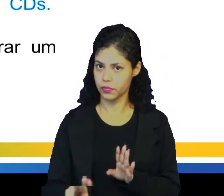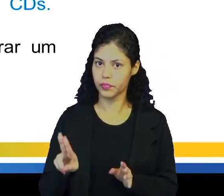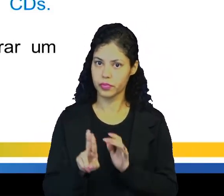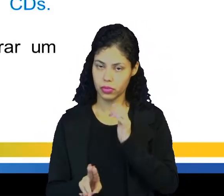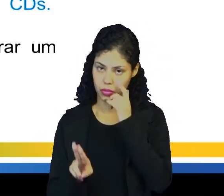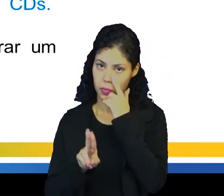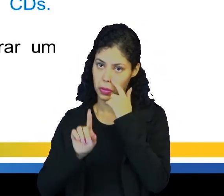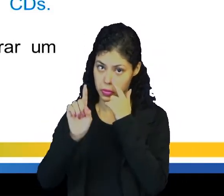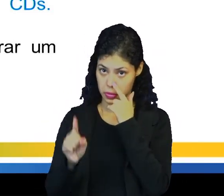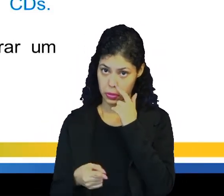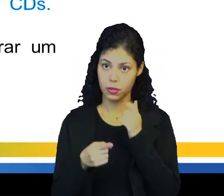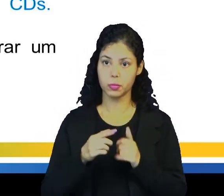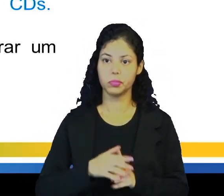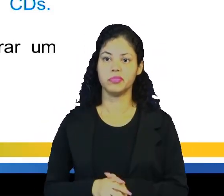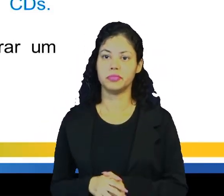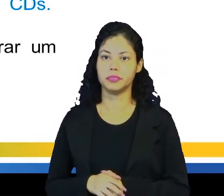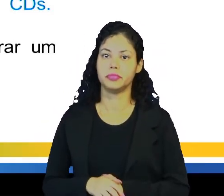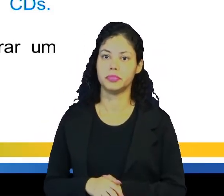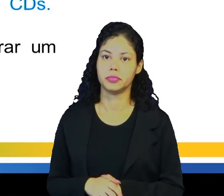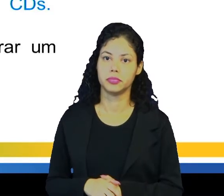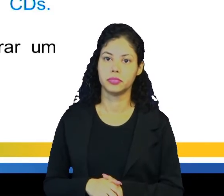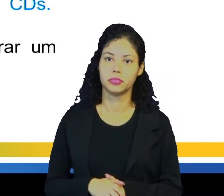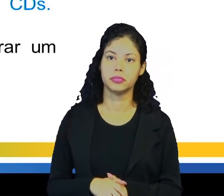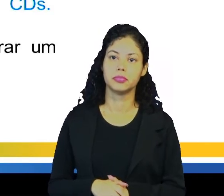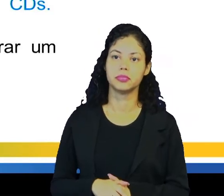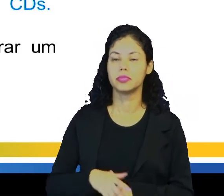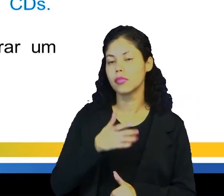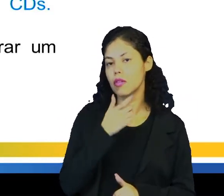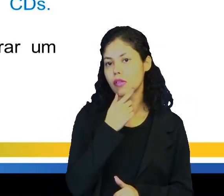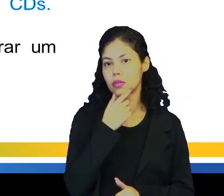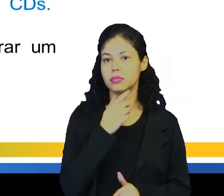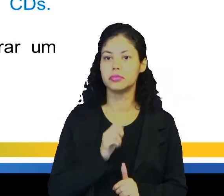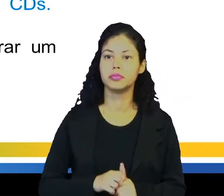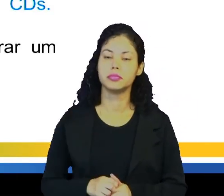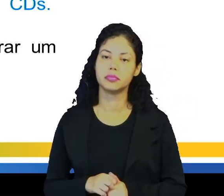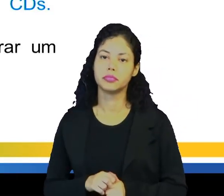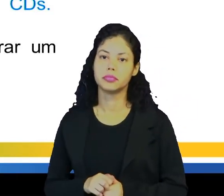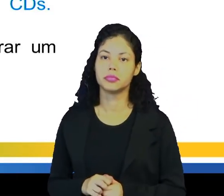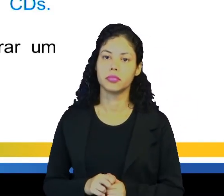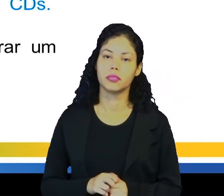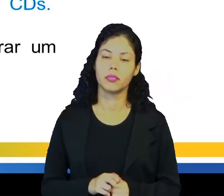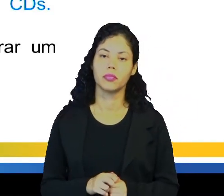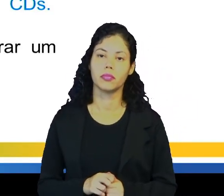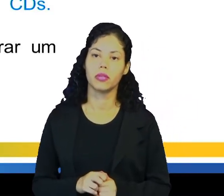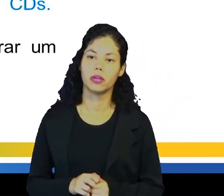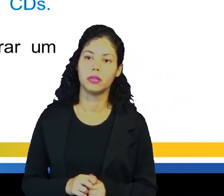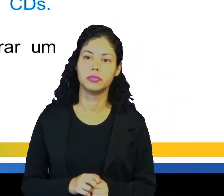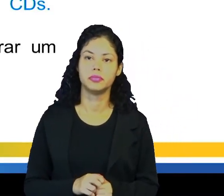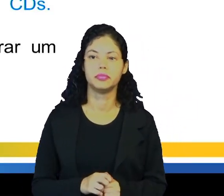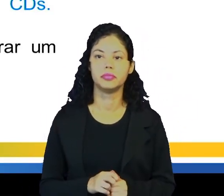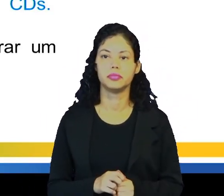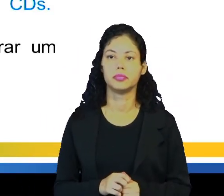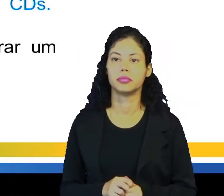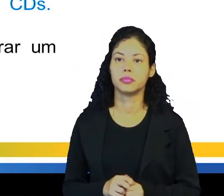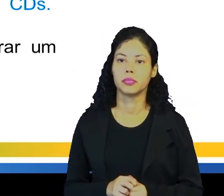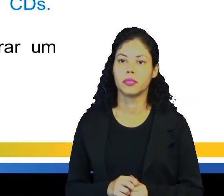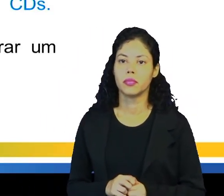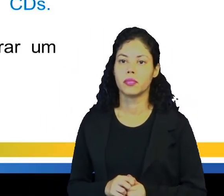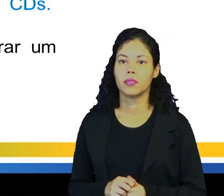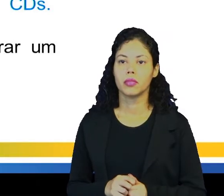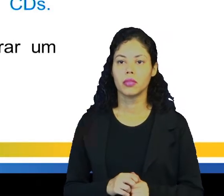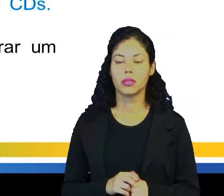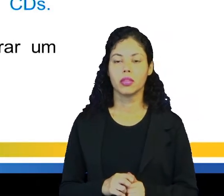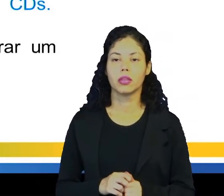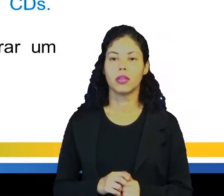a vírgula, né, a cama. Em inglês, This store sells books, DVDs